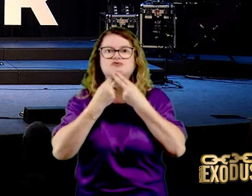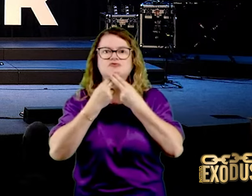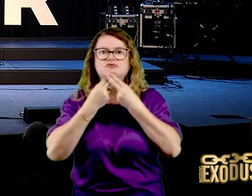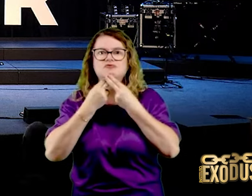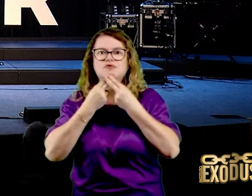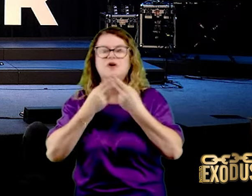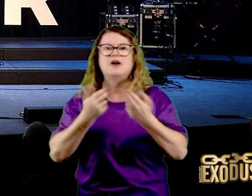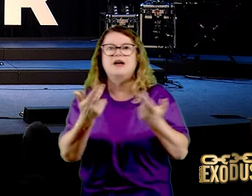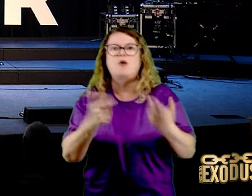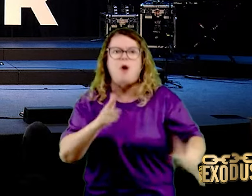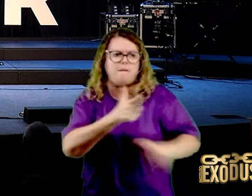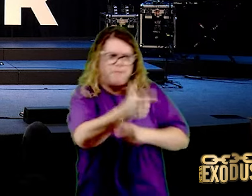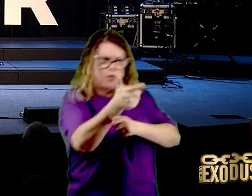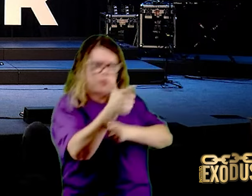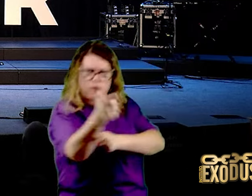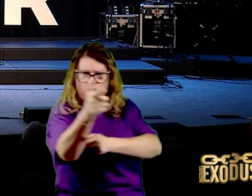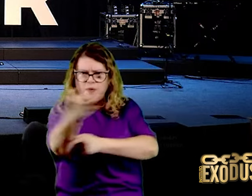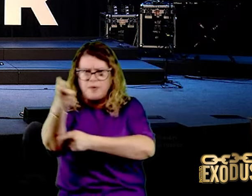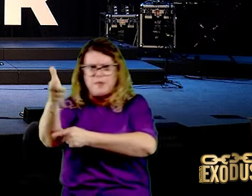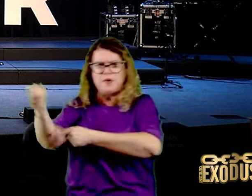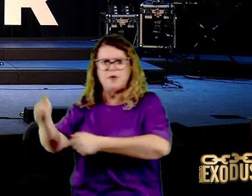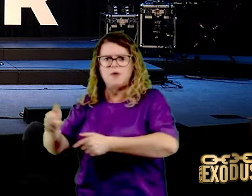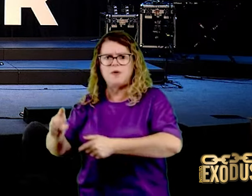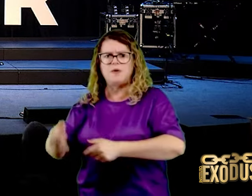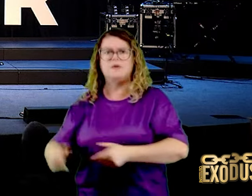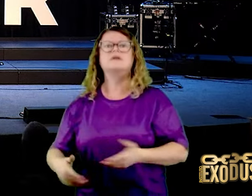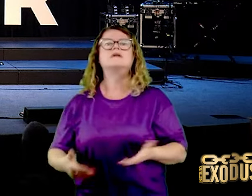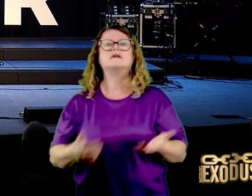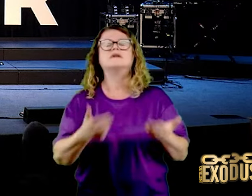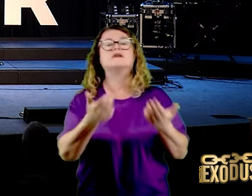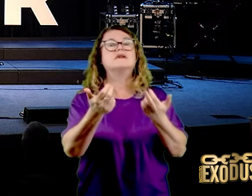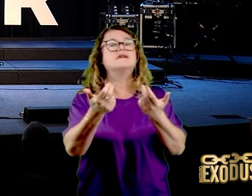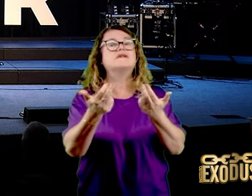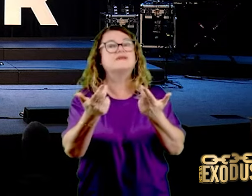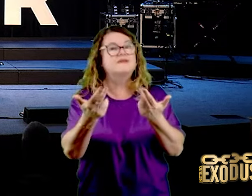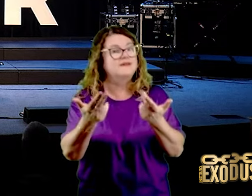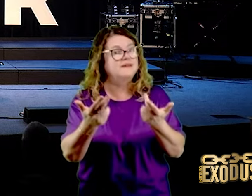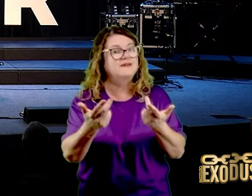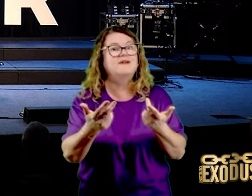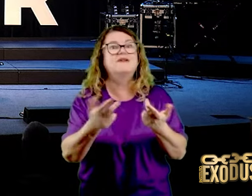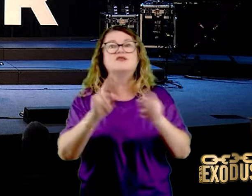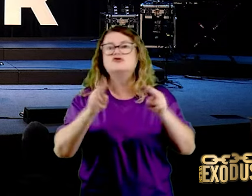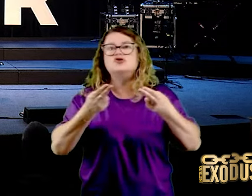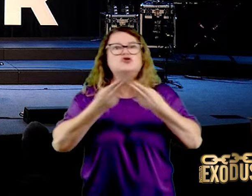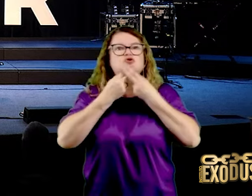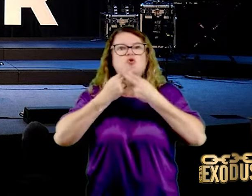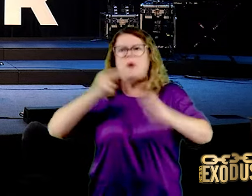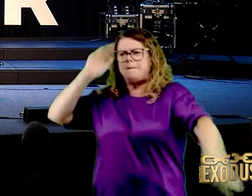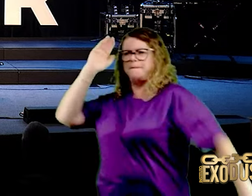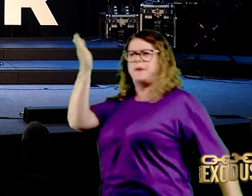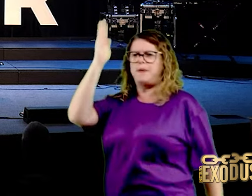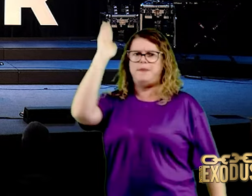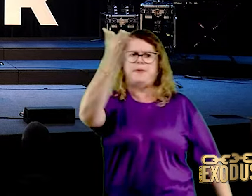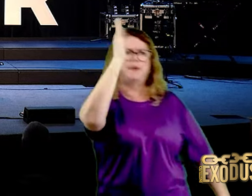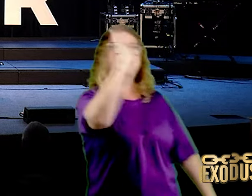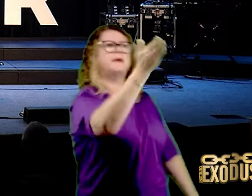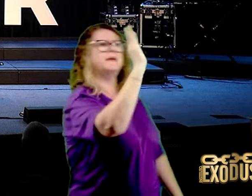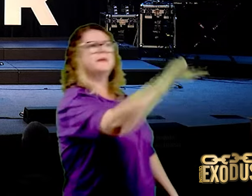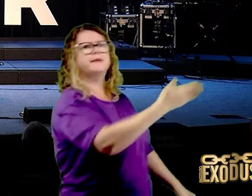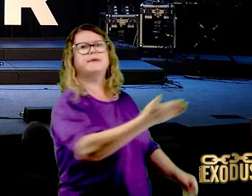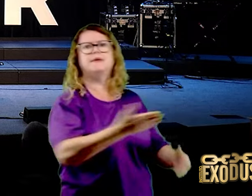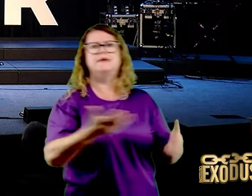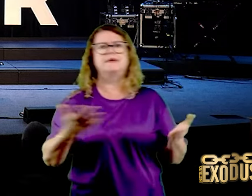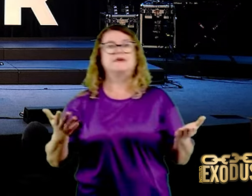arma que atinge alguns níveis hierárquicos do mundo espiritual. Jesus vai dizer,